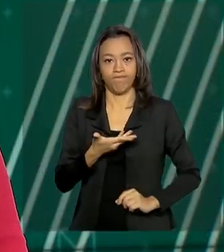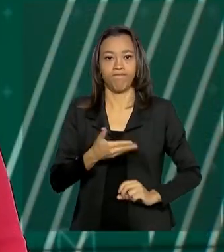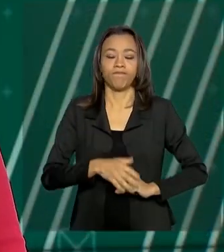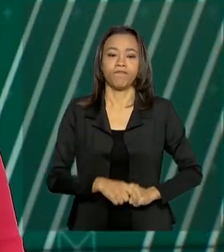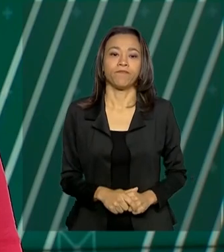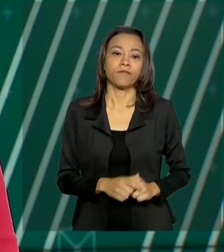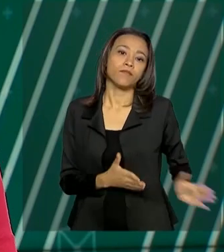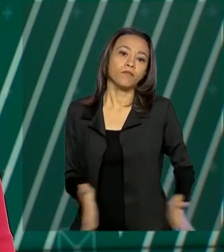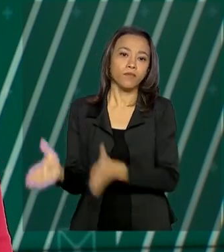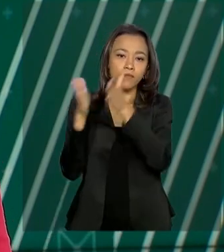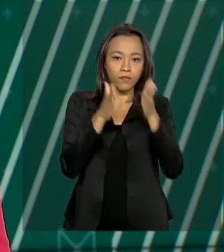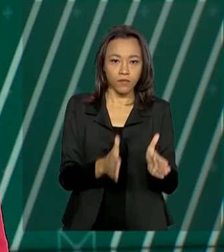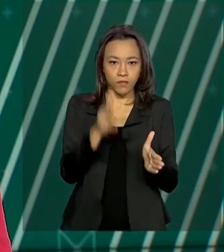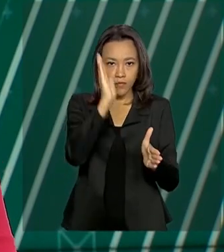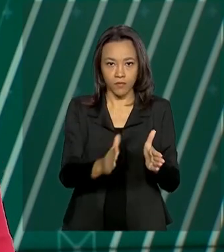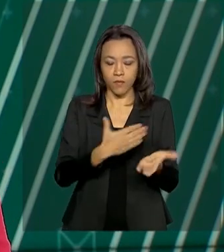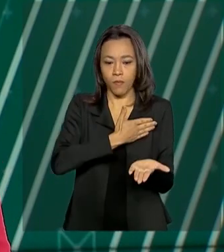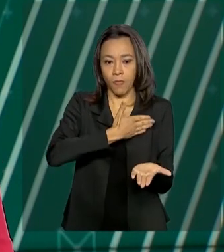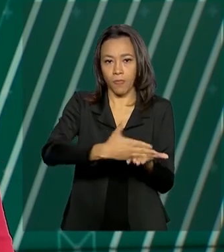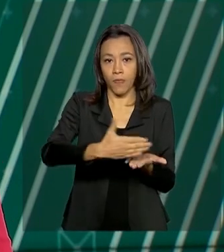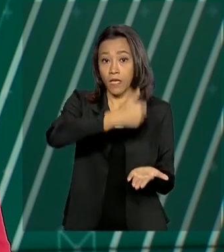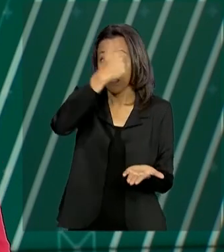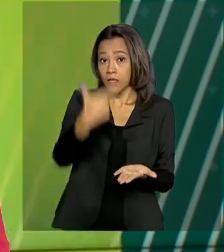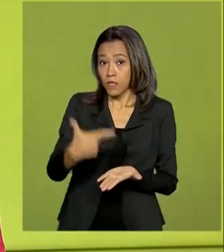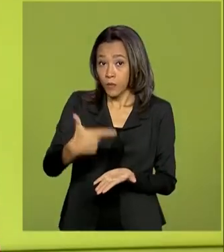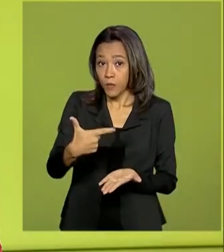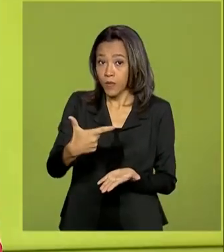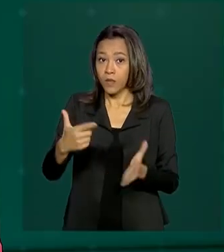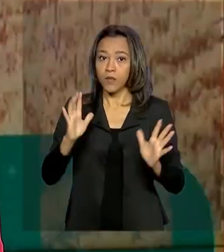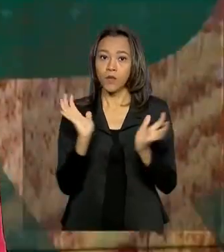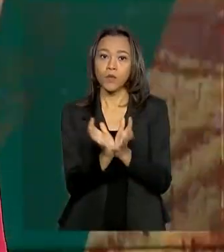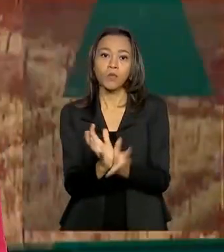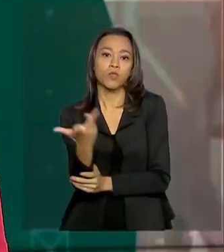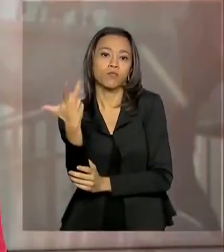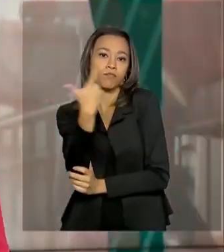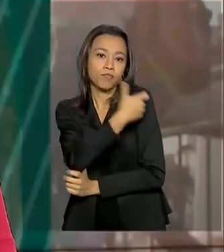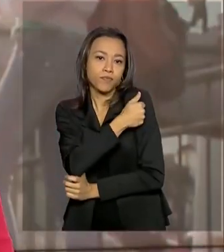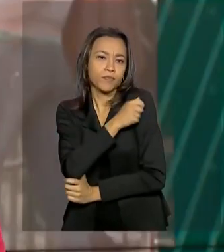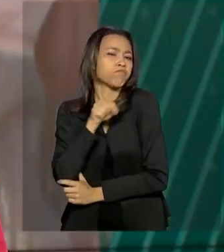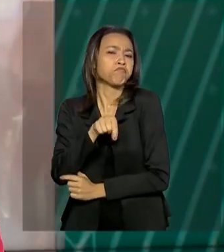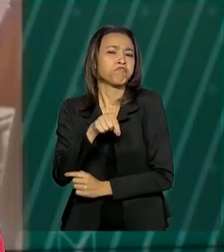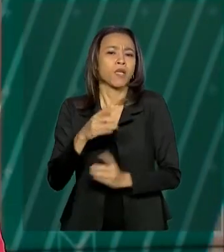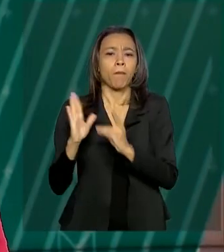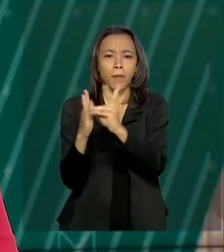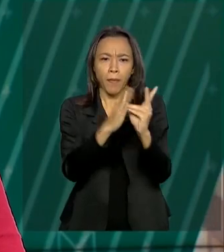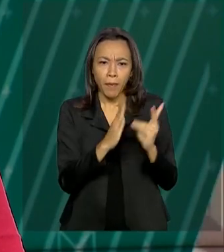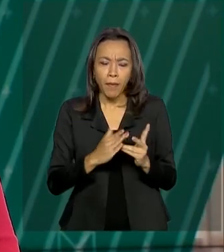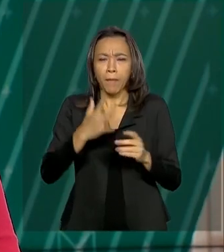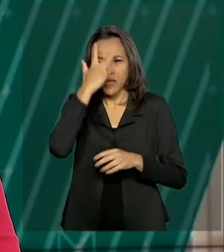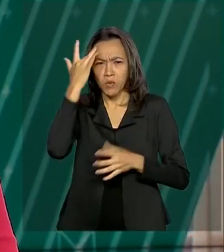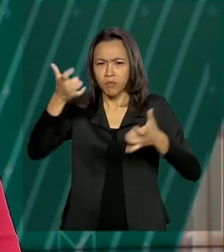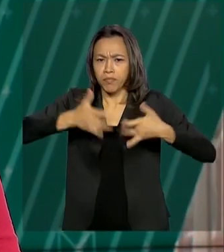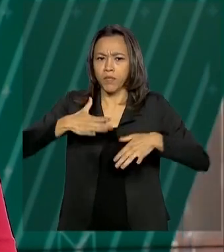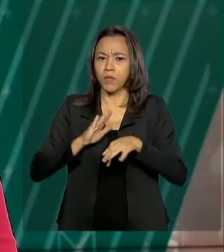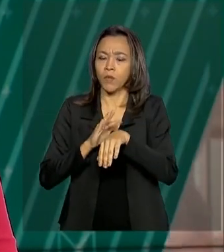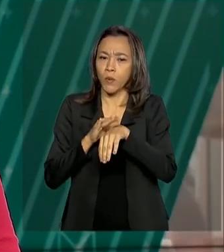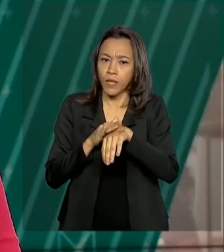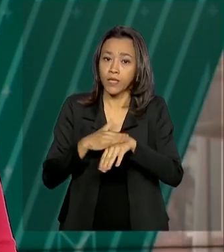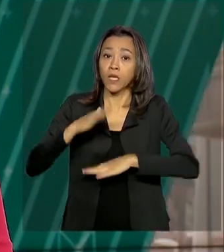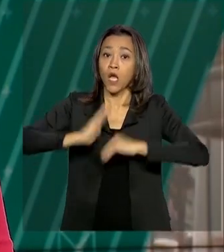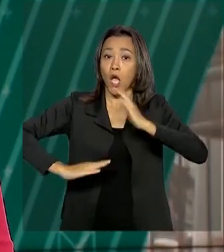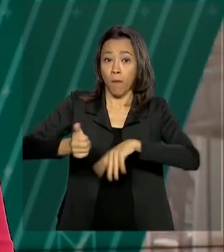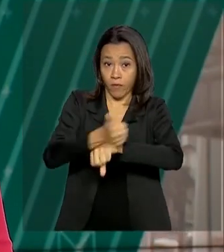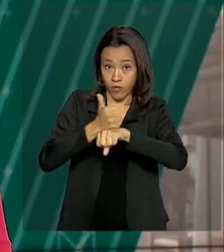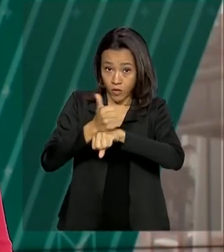E começou a segunda etapa de vacinação contra a gripe. E nesta fase estão povos indígenas, doentes crônicos, profissionais de